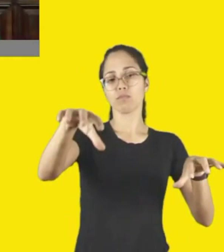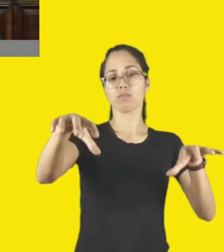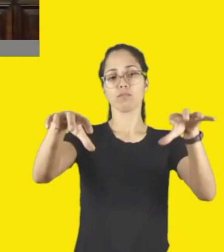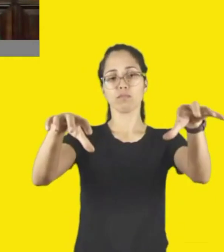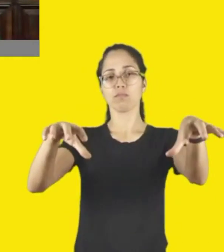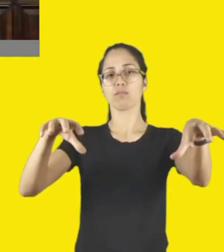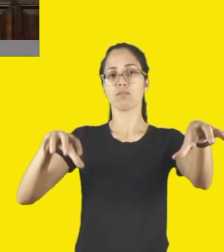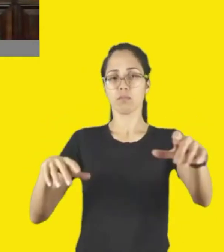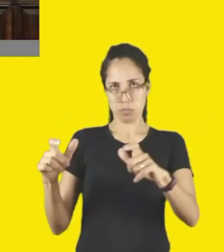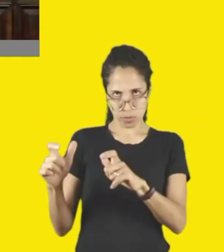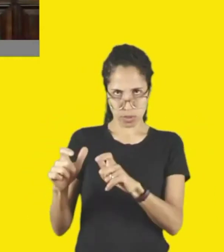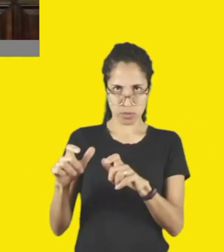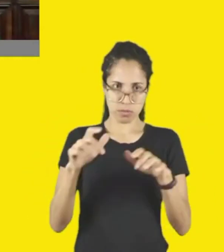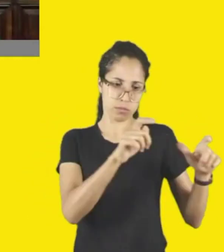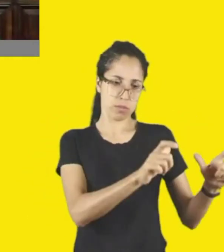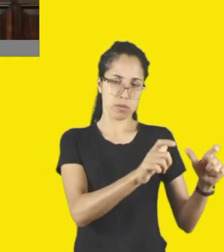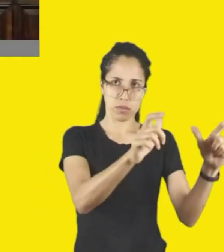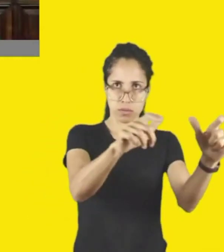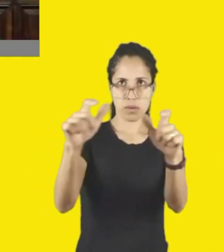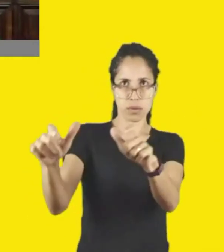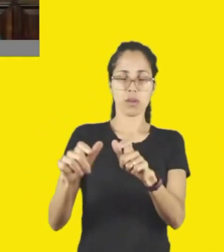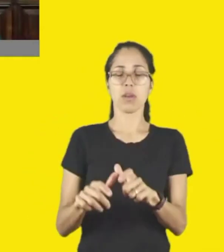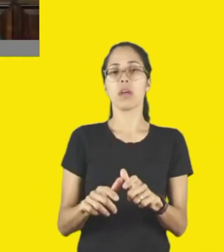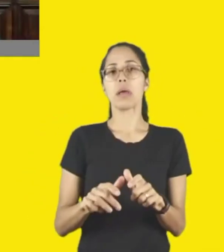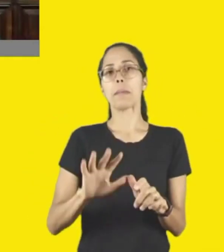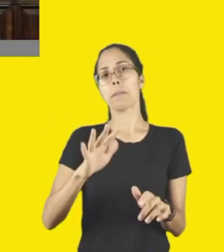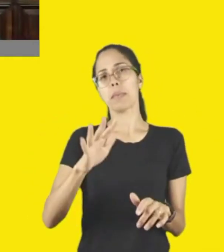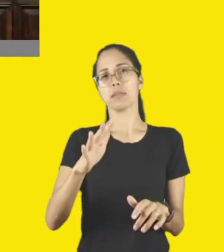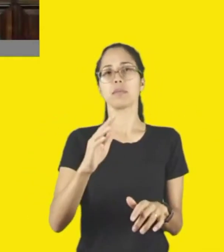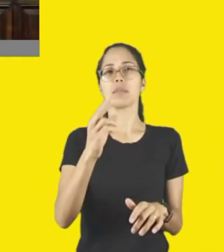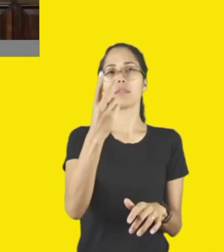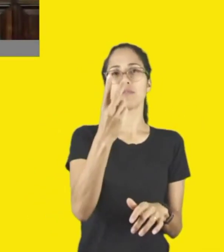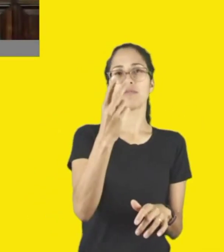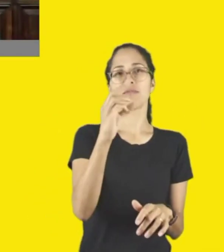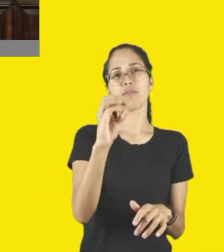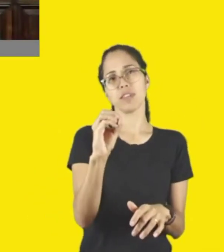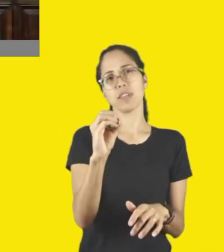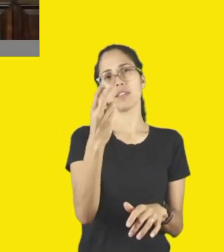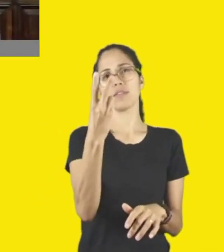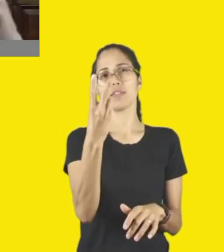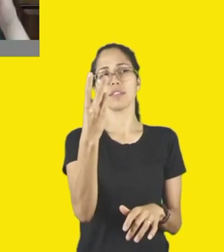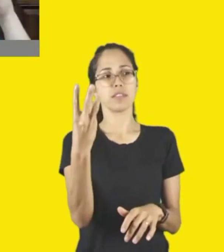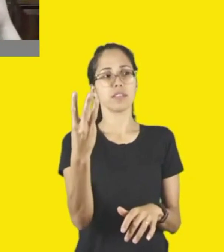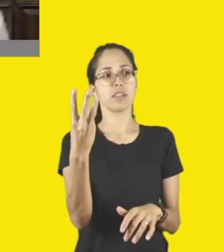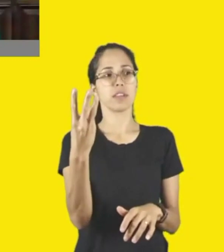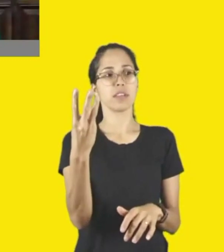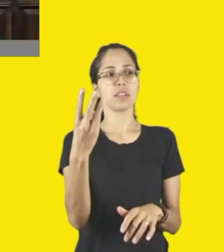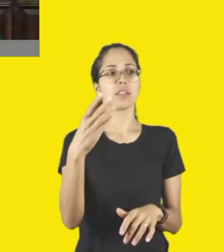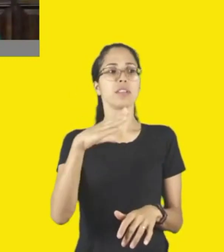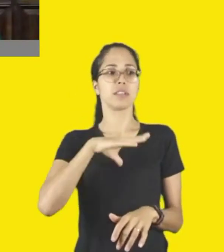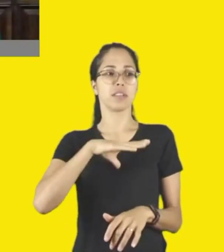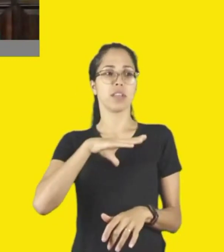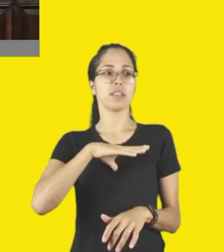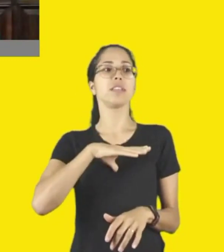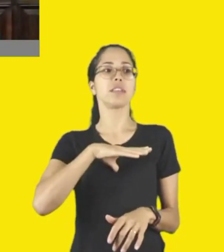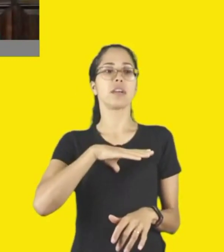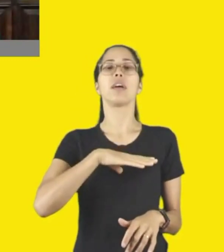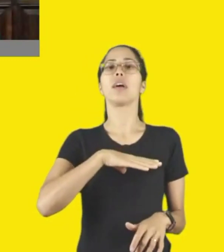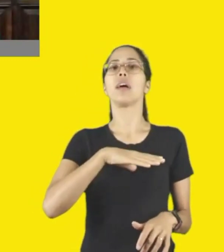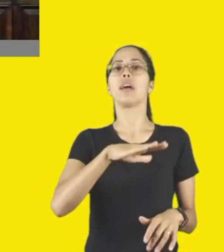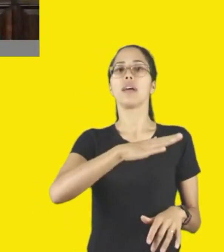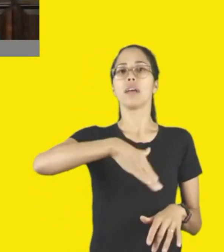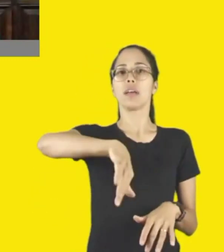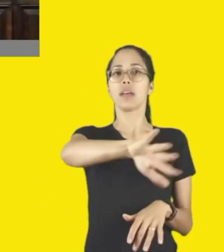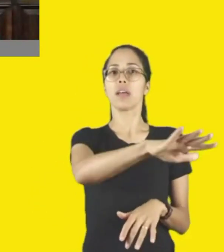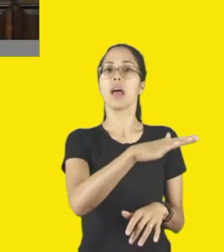43 micro regiões que tem aí em torno de 20, 23 cidades, é como a gente constrói um olhar de ter pelo